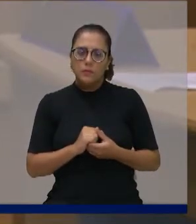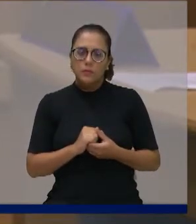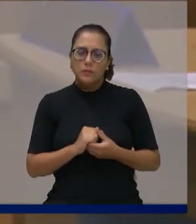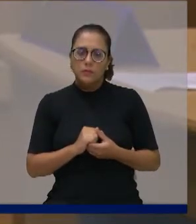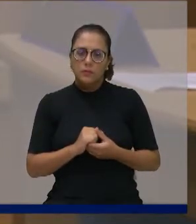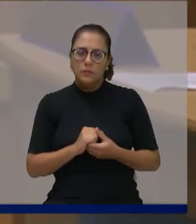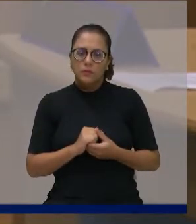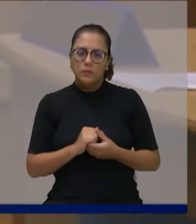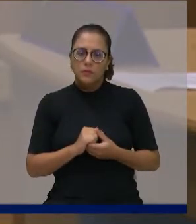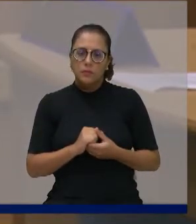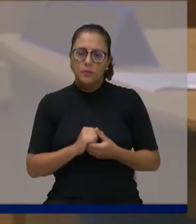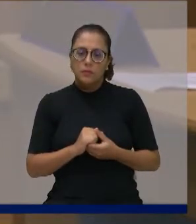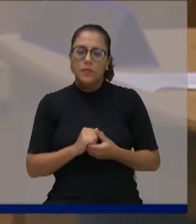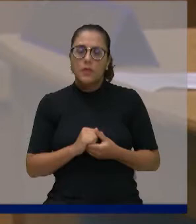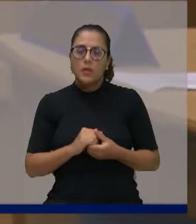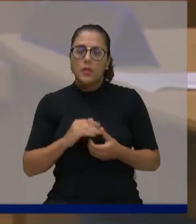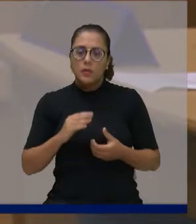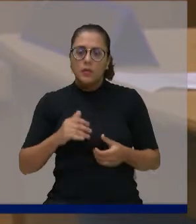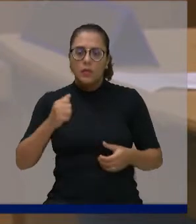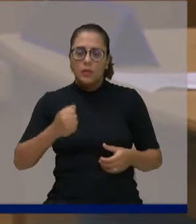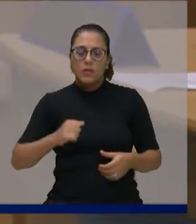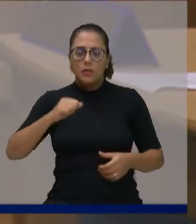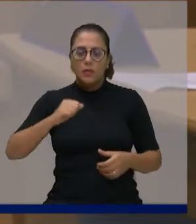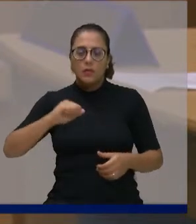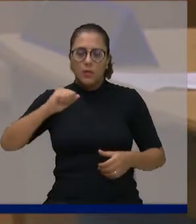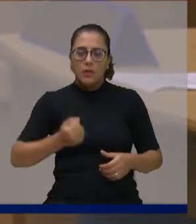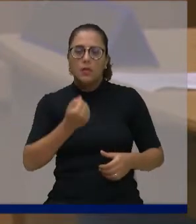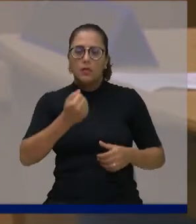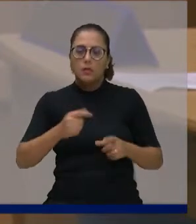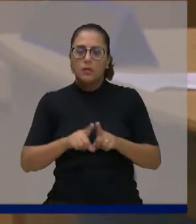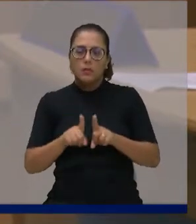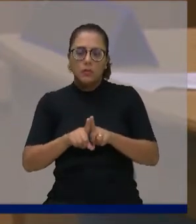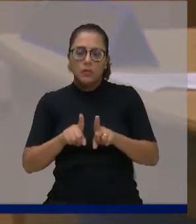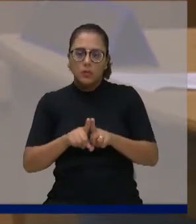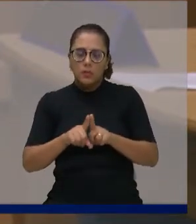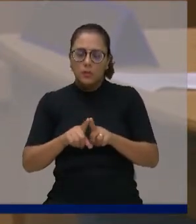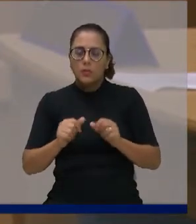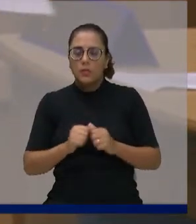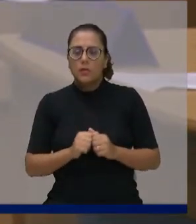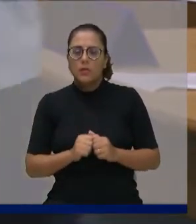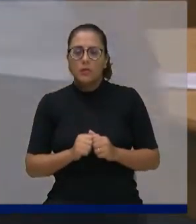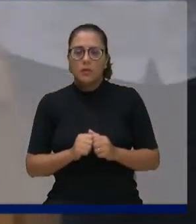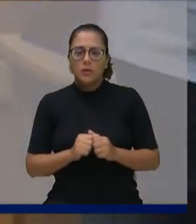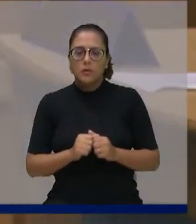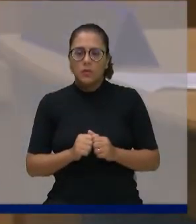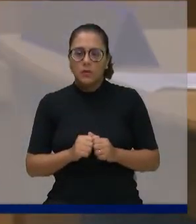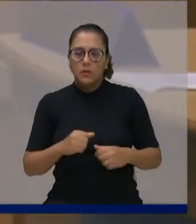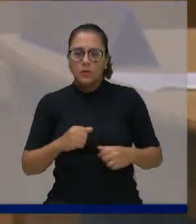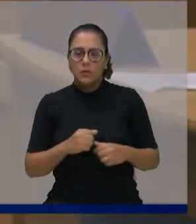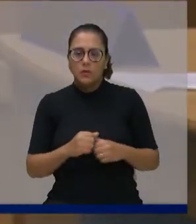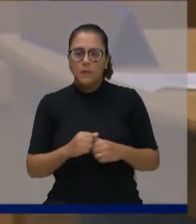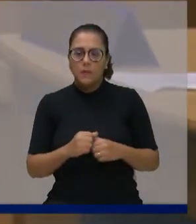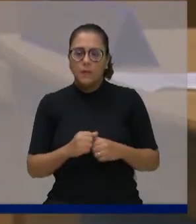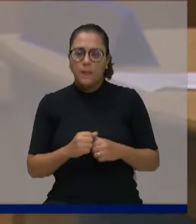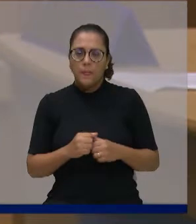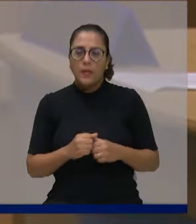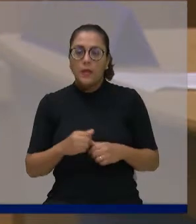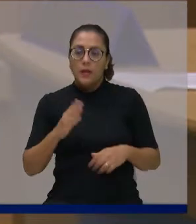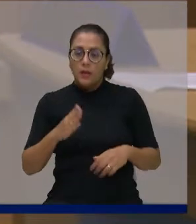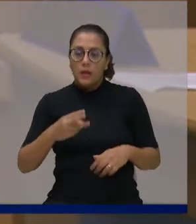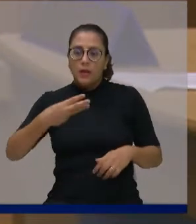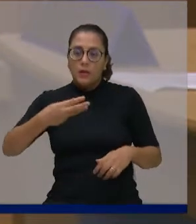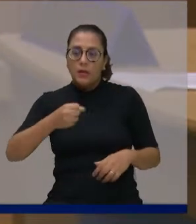teve uma filha de coração, Rafaela Fernandes de Toledo Louro, filha de sua esposa. E três netos,